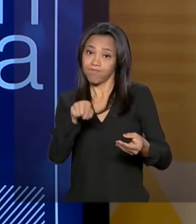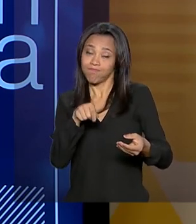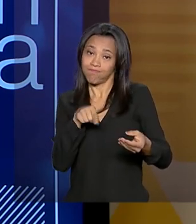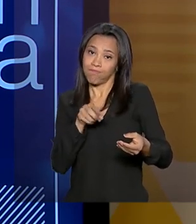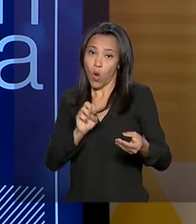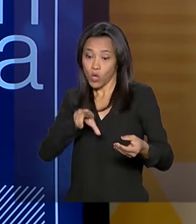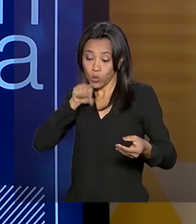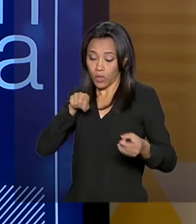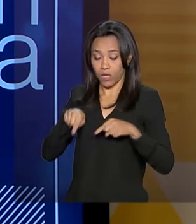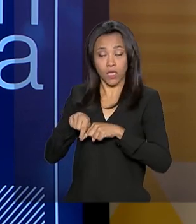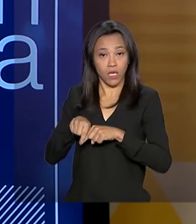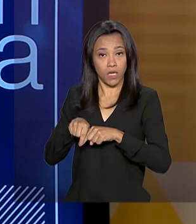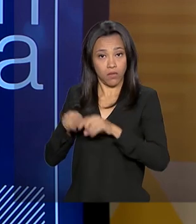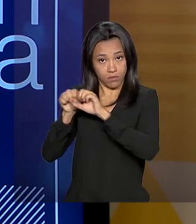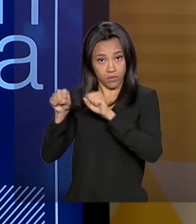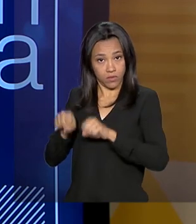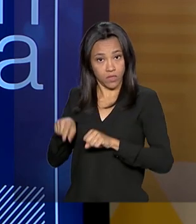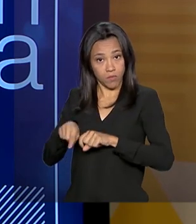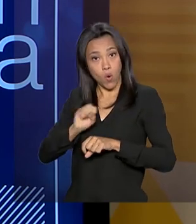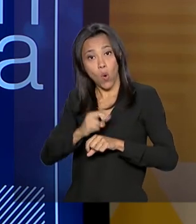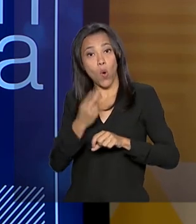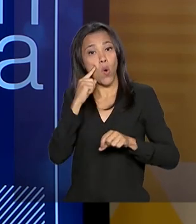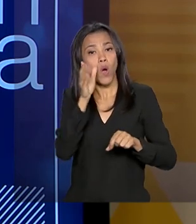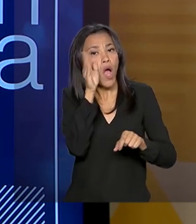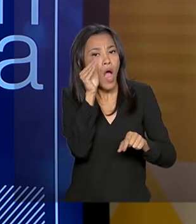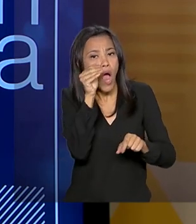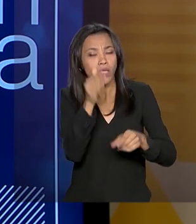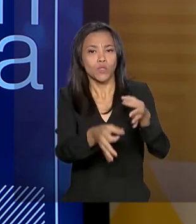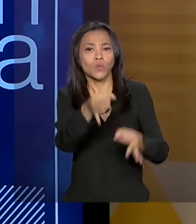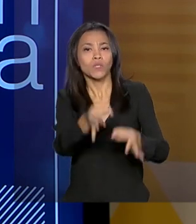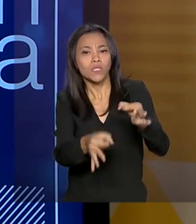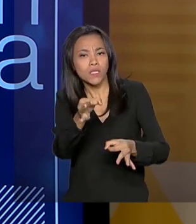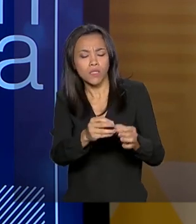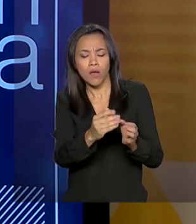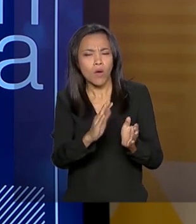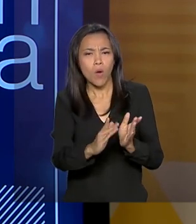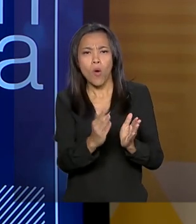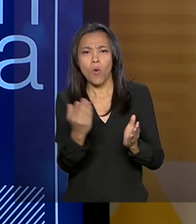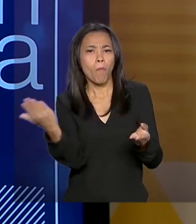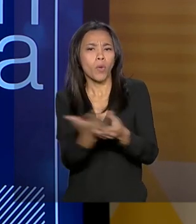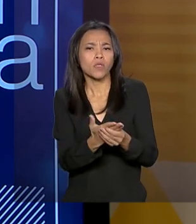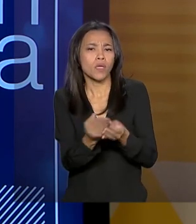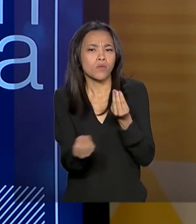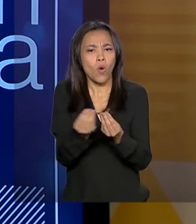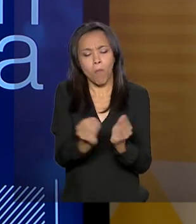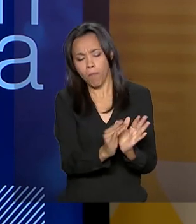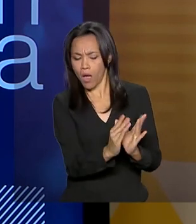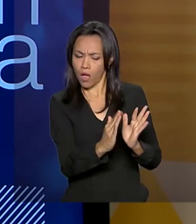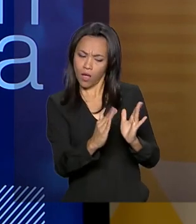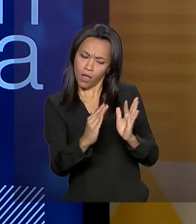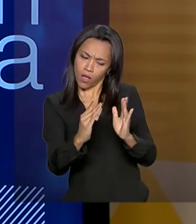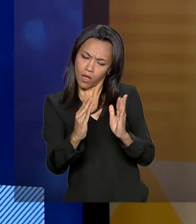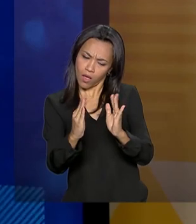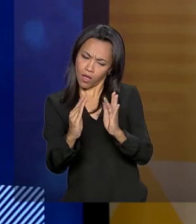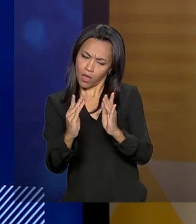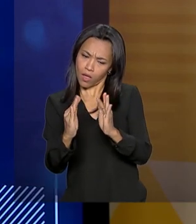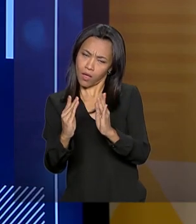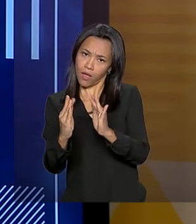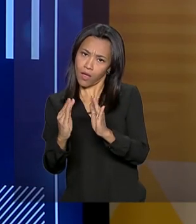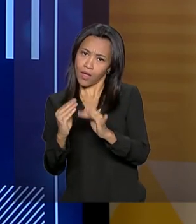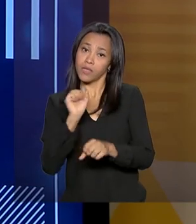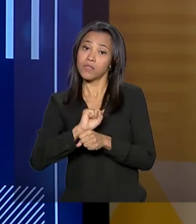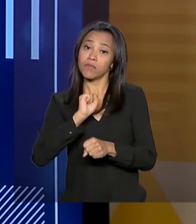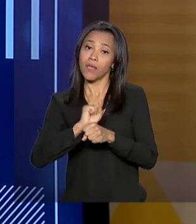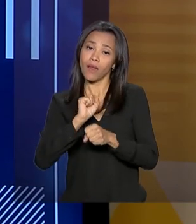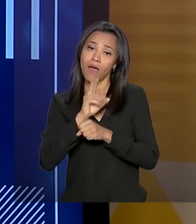.gov.br, ou ao verificar o andamento de um processo, também vão poder, ao invés de aguardar o desfecho do